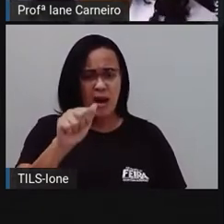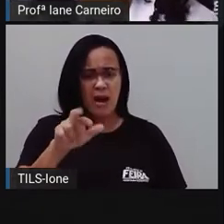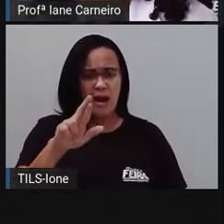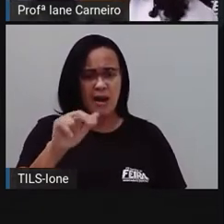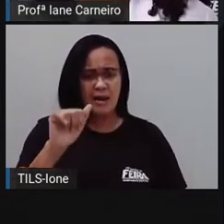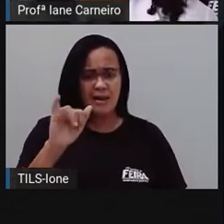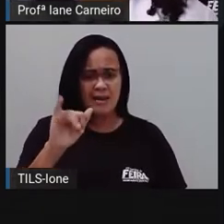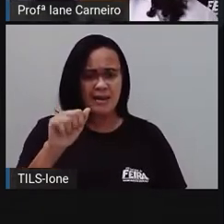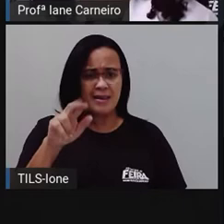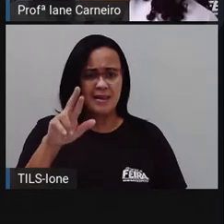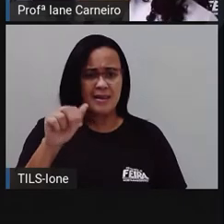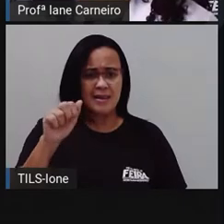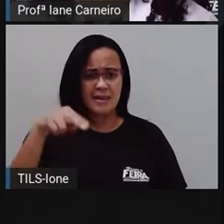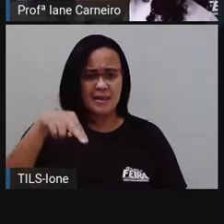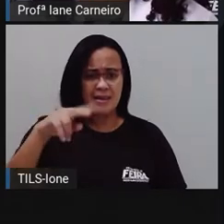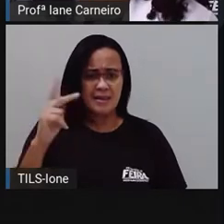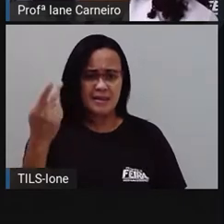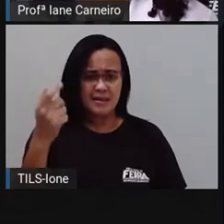Ela regolga.